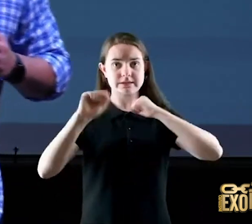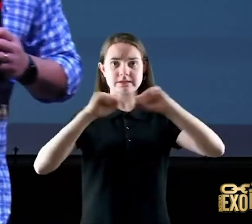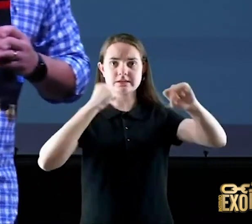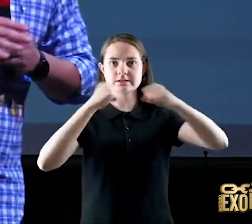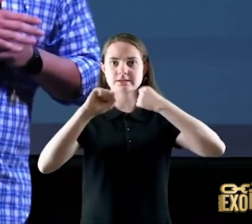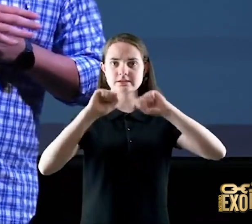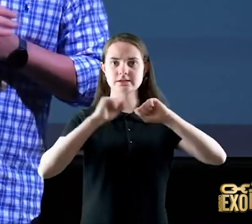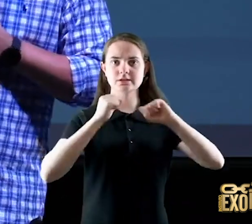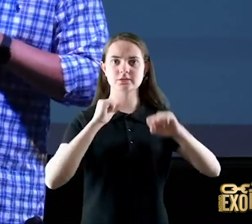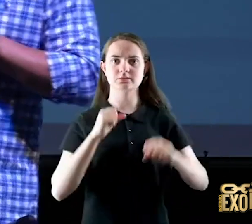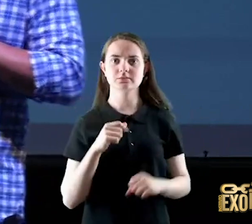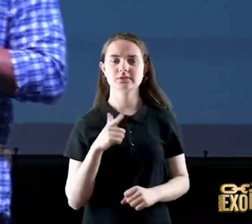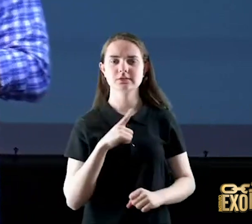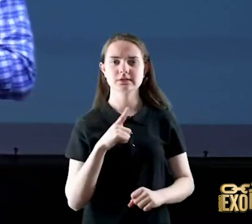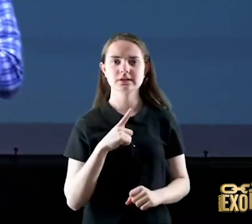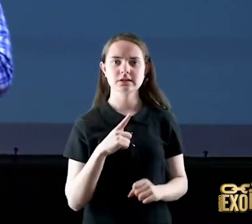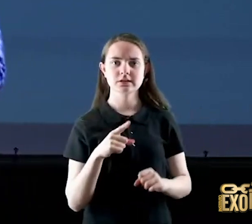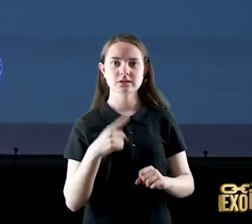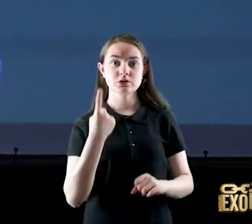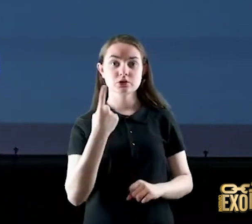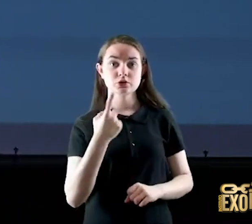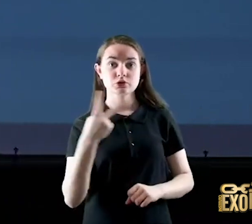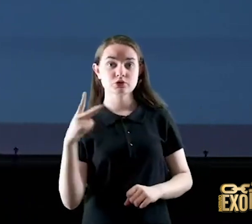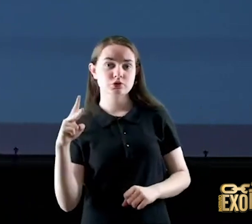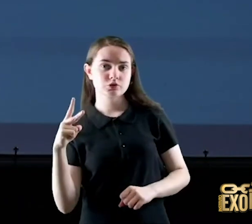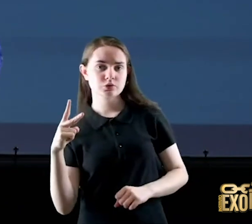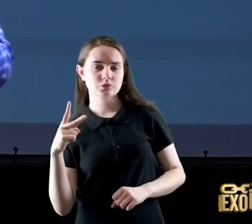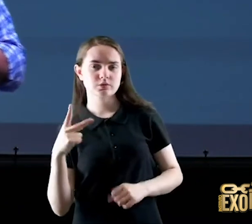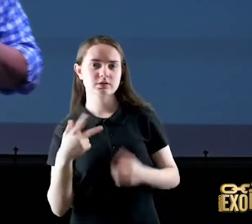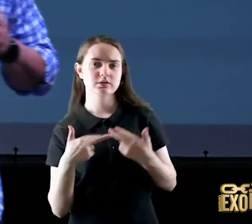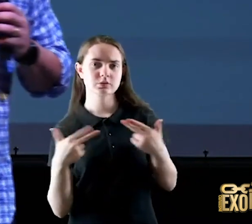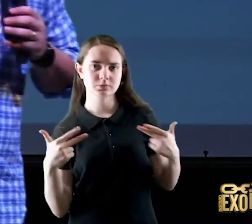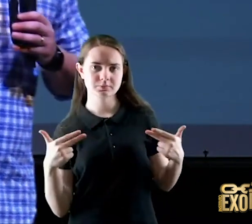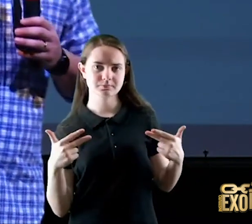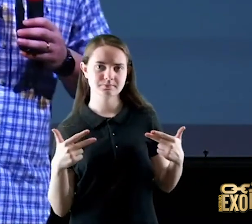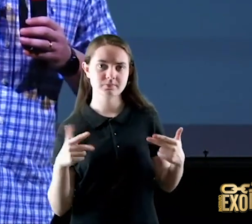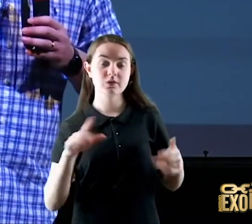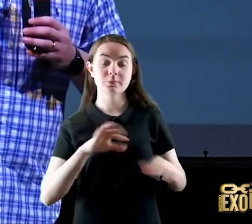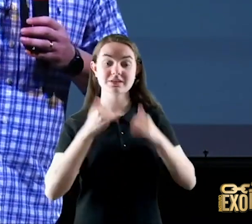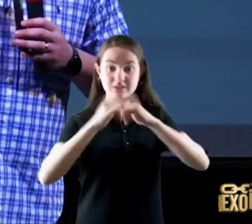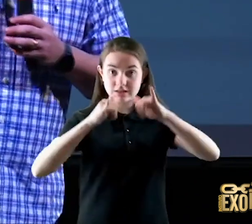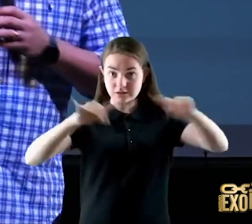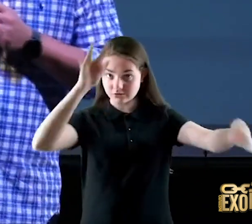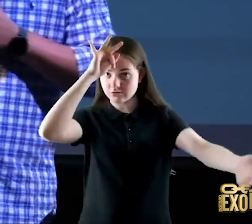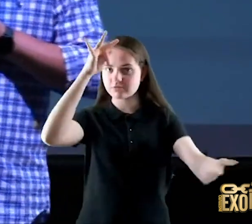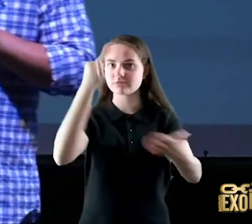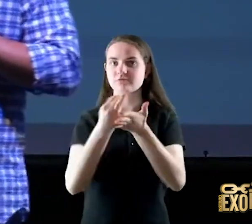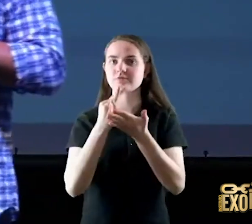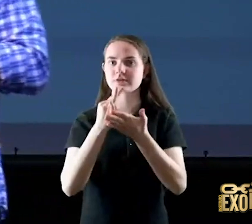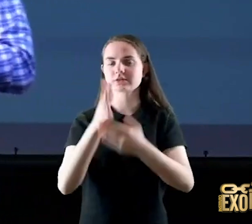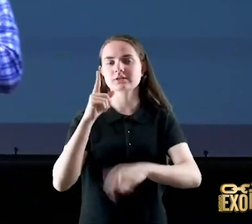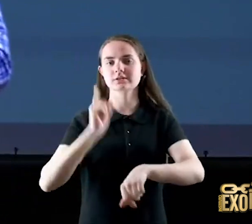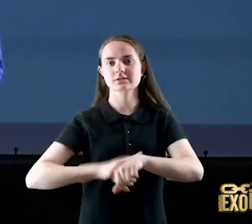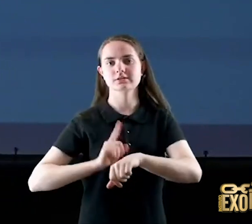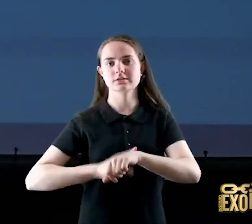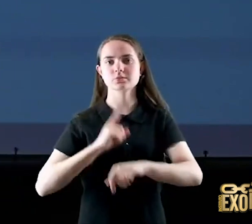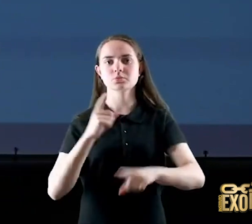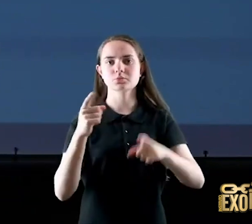ele tem pelo menos doze características é uma declaração de fé em tempos de perigo